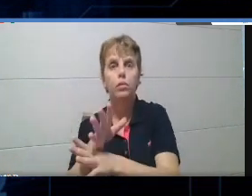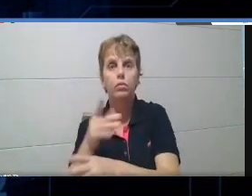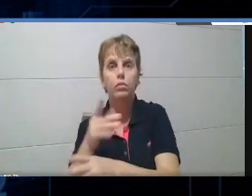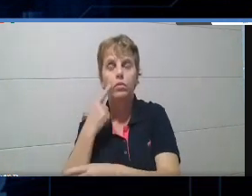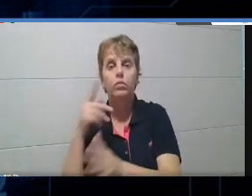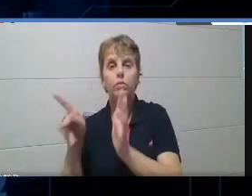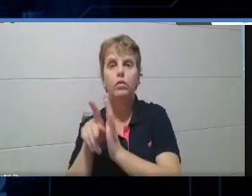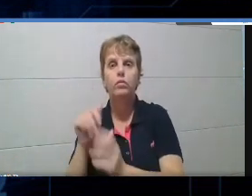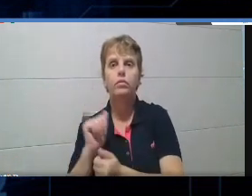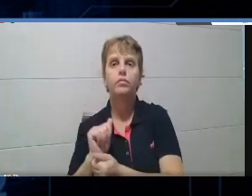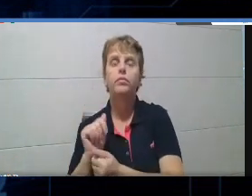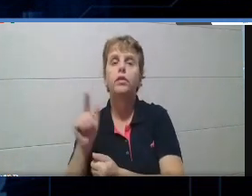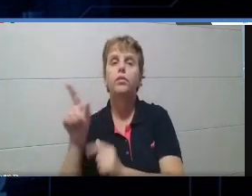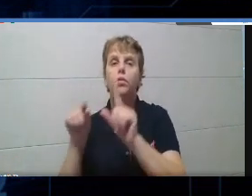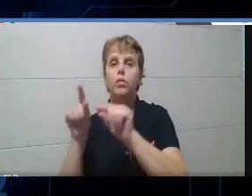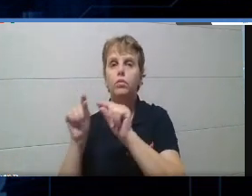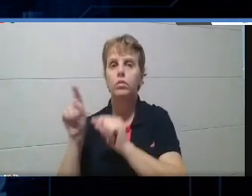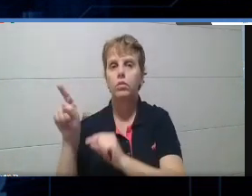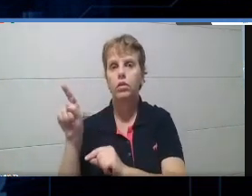um quiz, por exemplo, esse aqui.